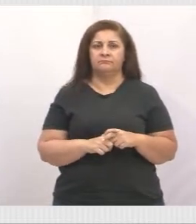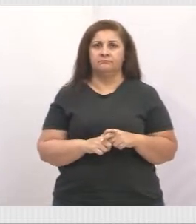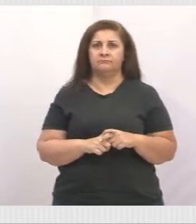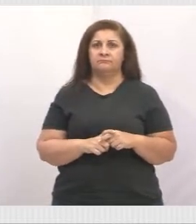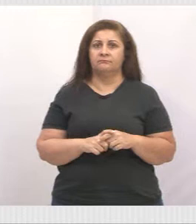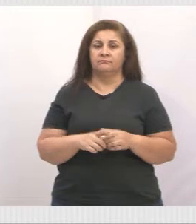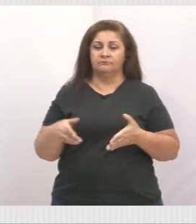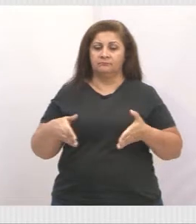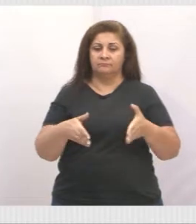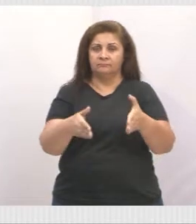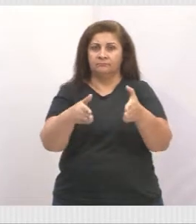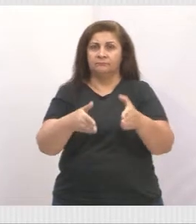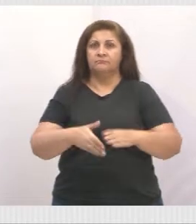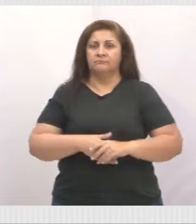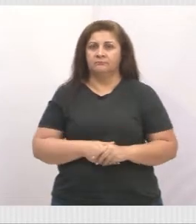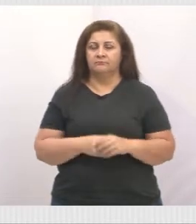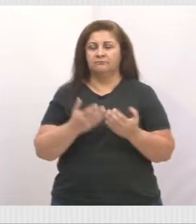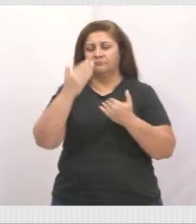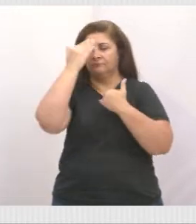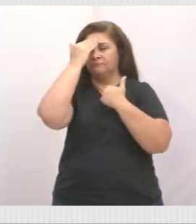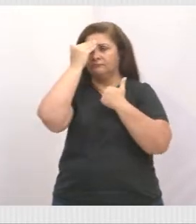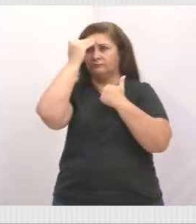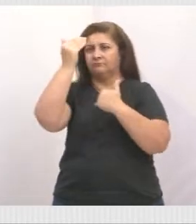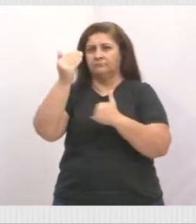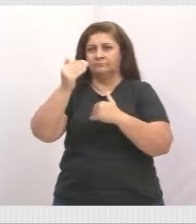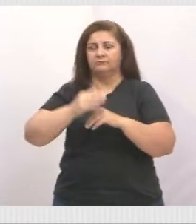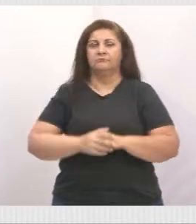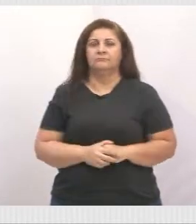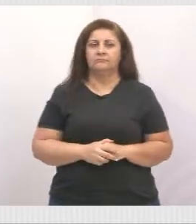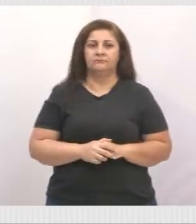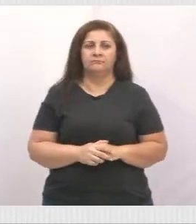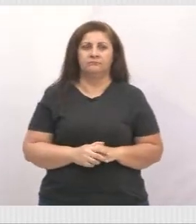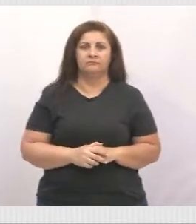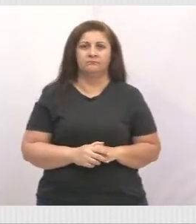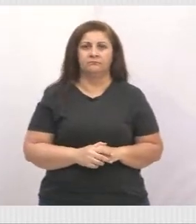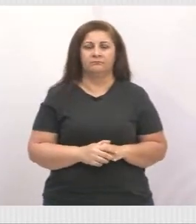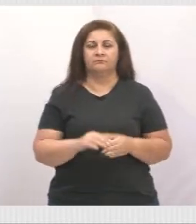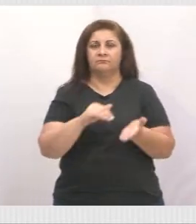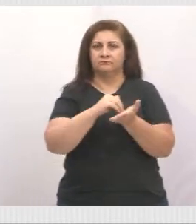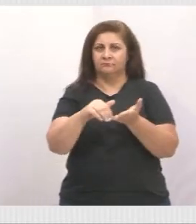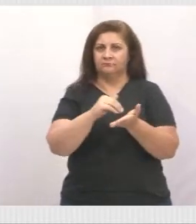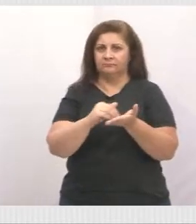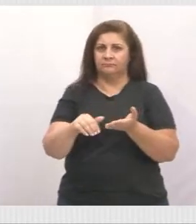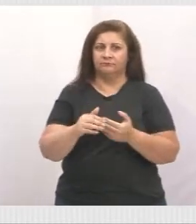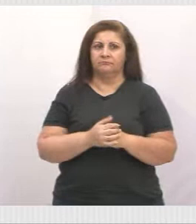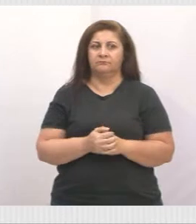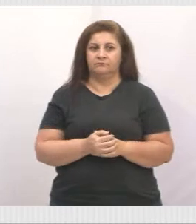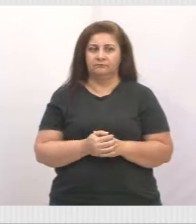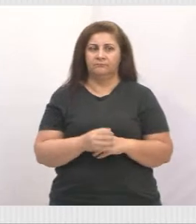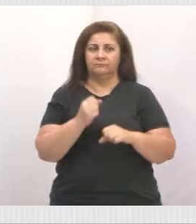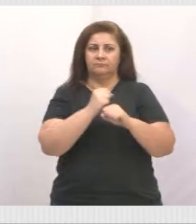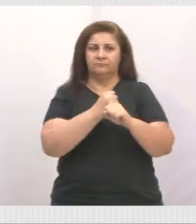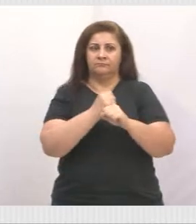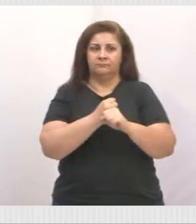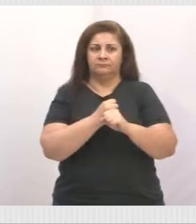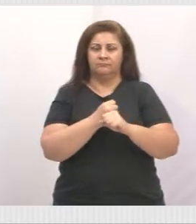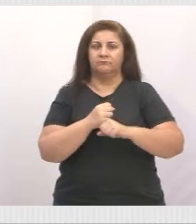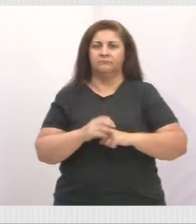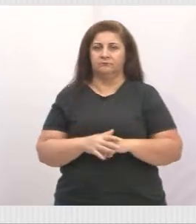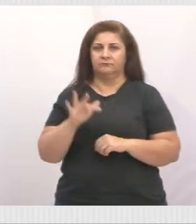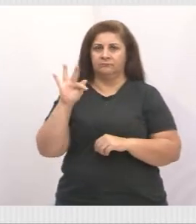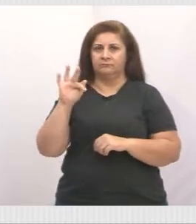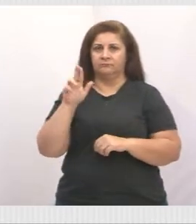estrada, tá? Quero agradecer aí ao nosso secretário Foad de infraestrutura, que nos atendeu,